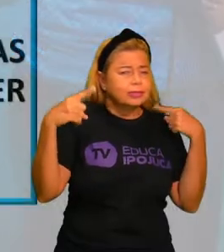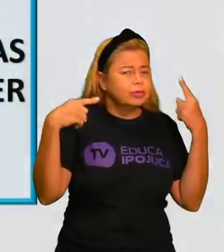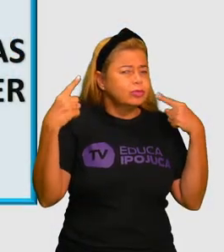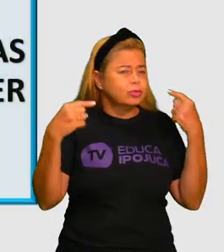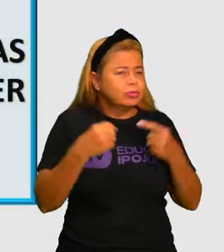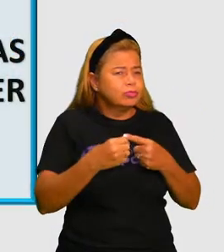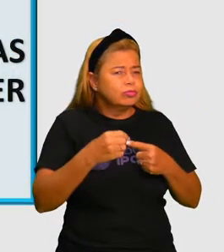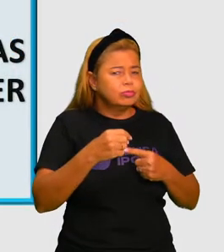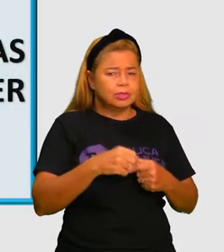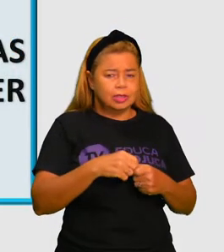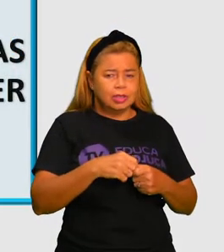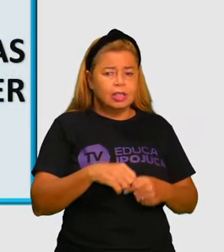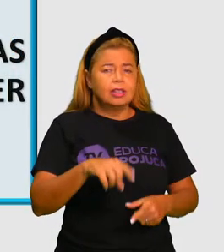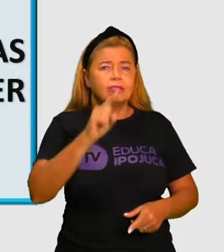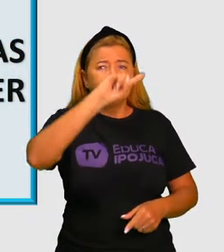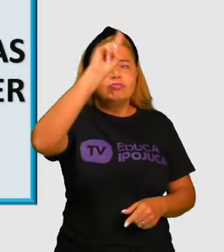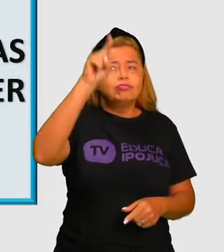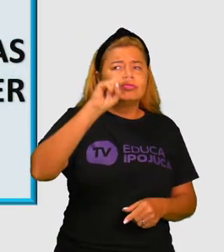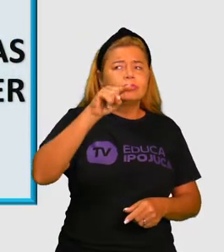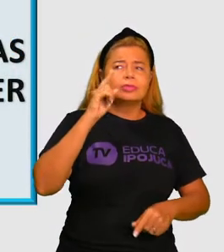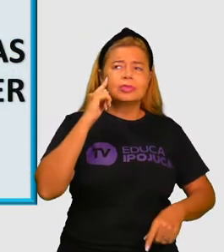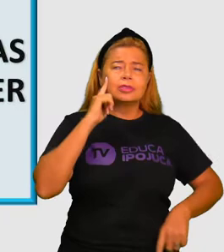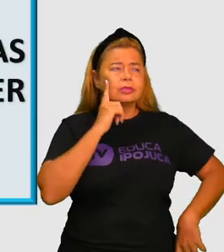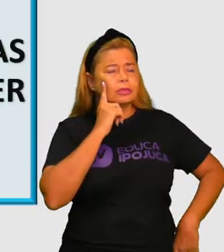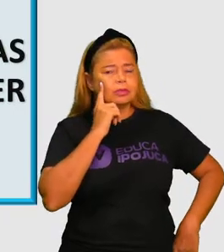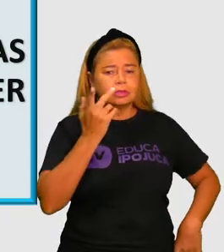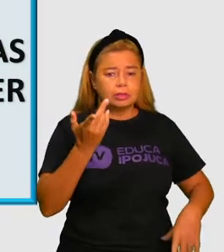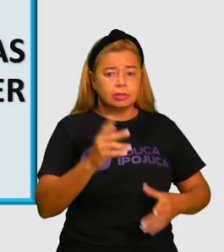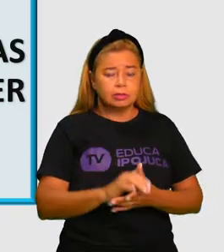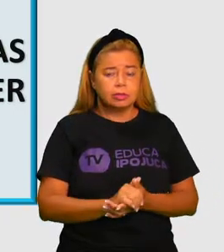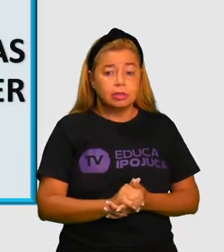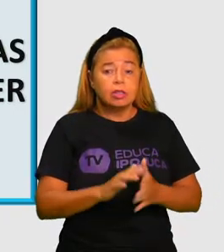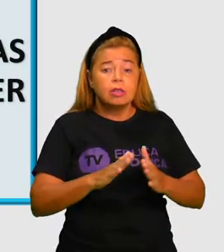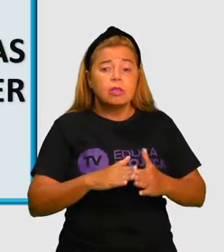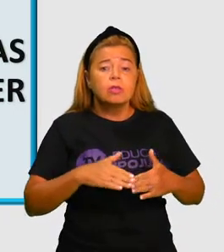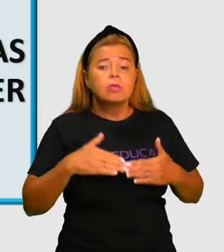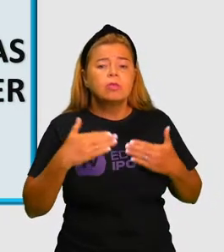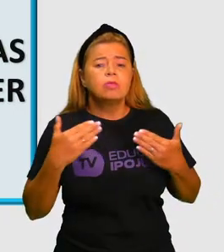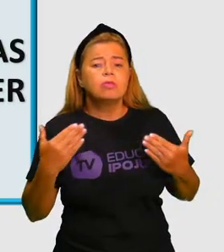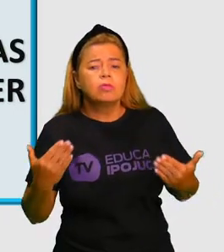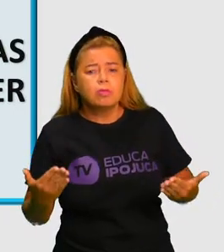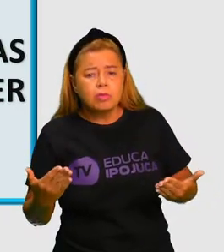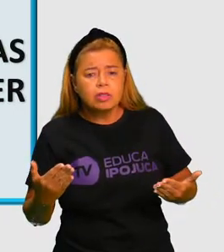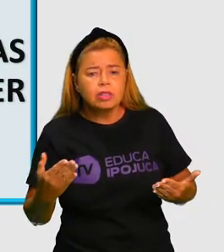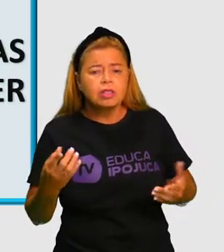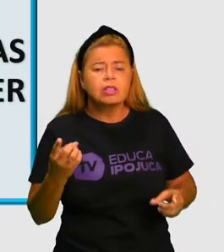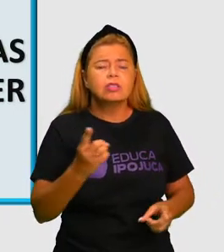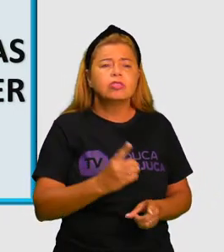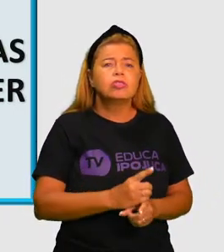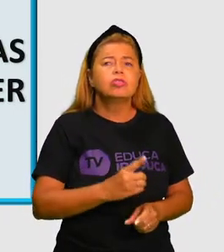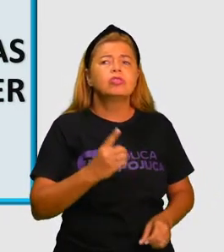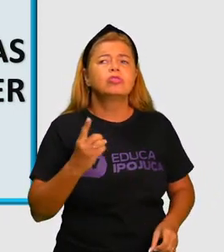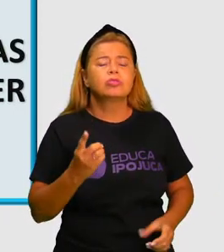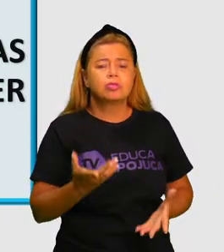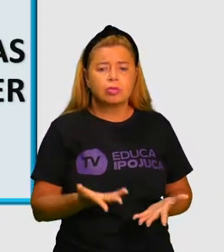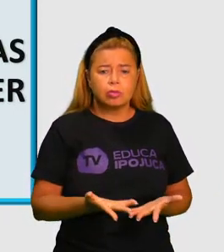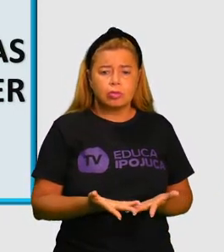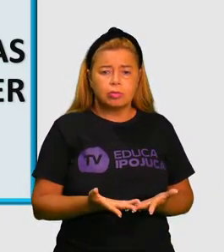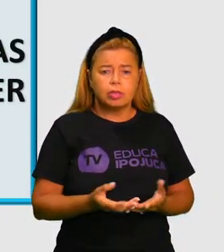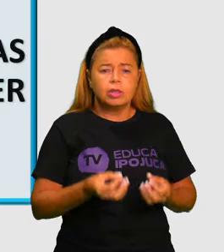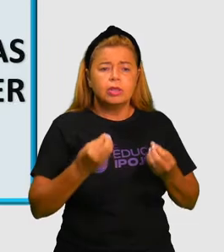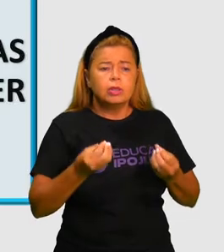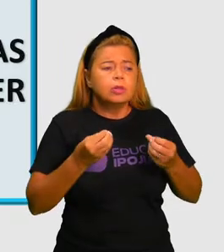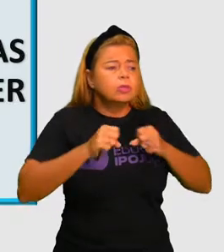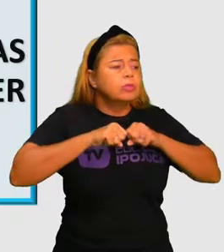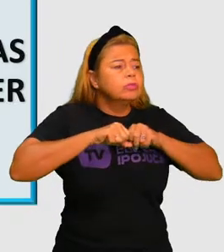ver aí. E como as descobertas que esses cientistas produzem são compartilhadas